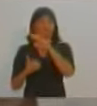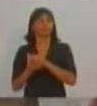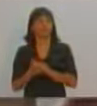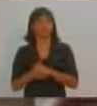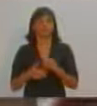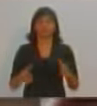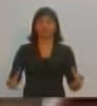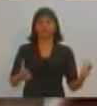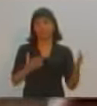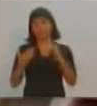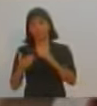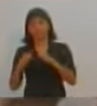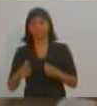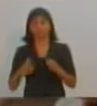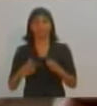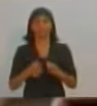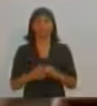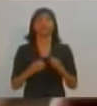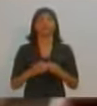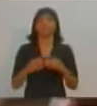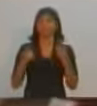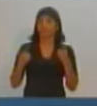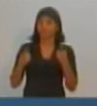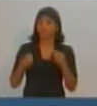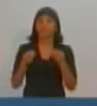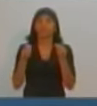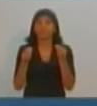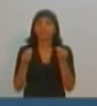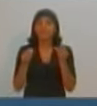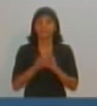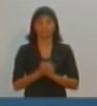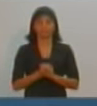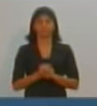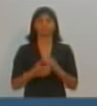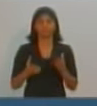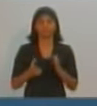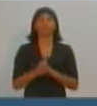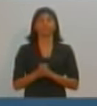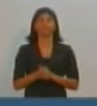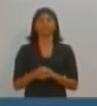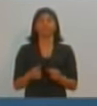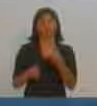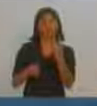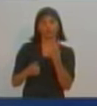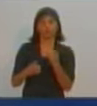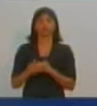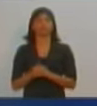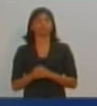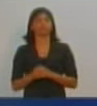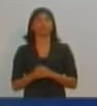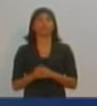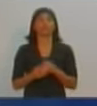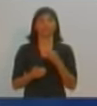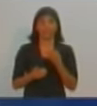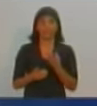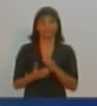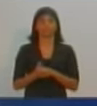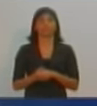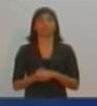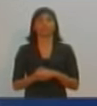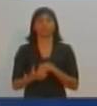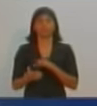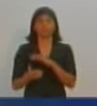Jacinta para vir para o centro. É isso que eu queria saber. Bom, candidato, um minuto para a resposta. Bem,